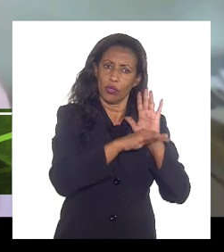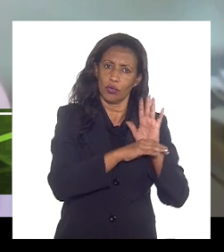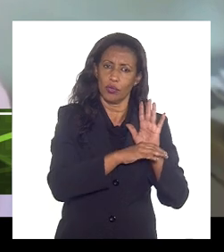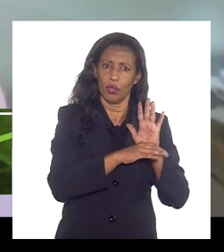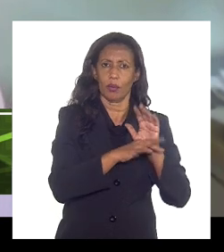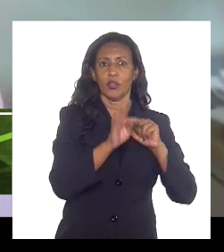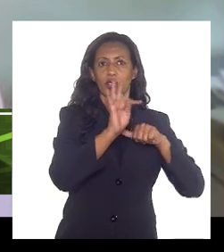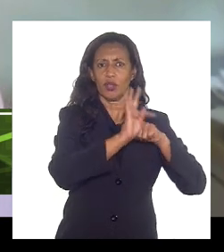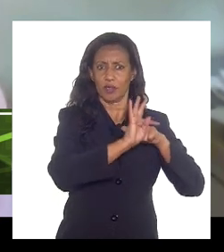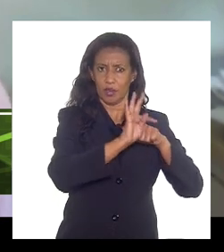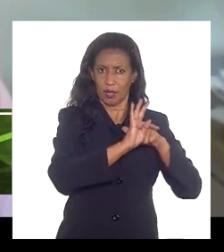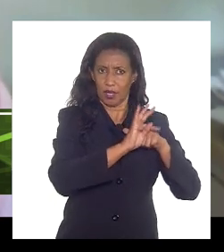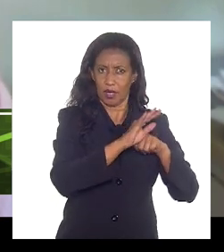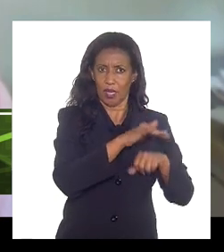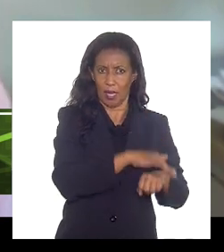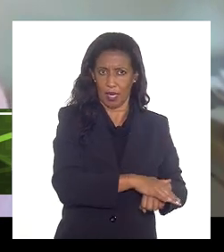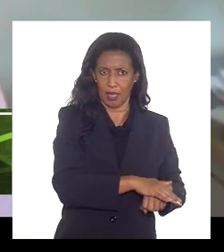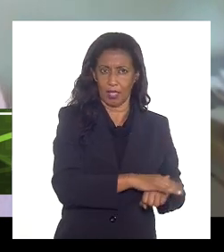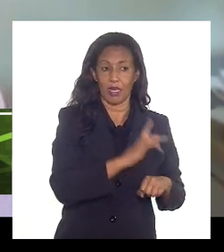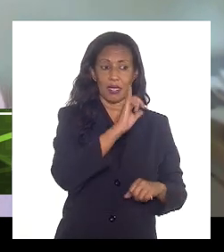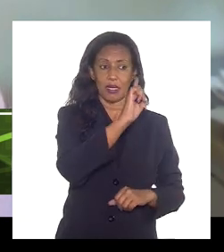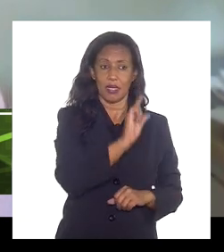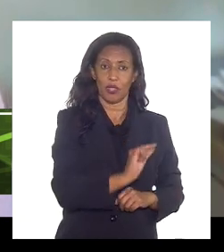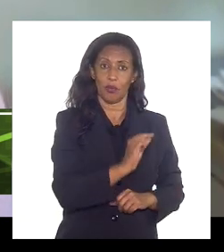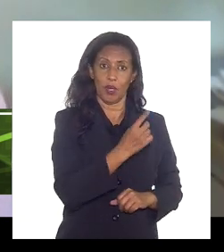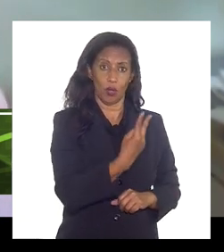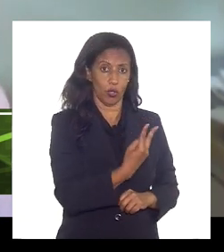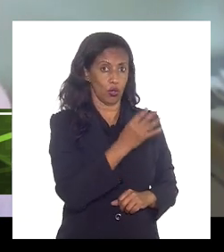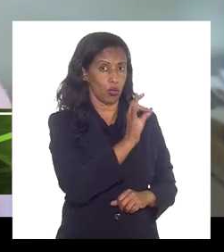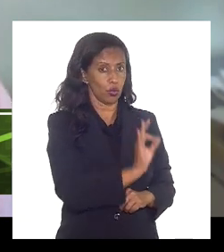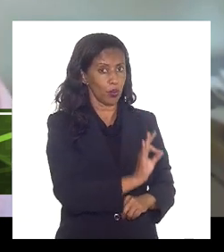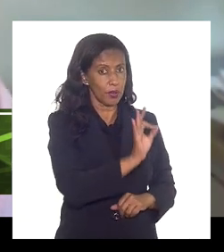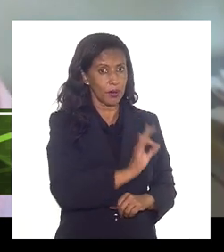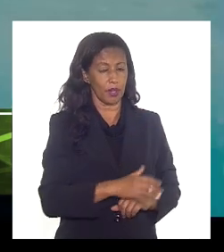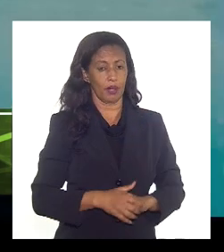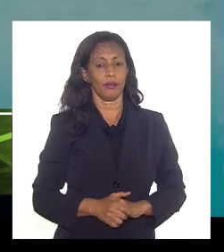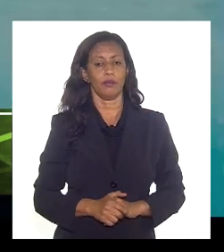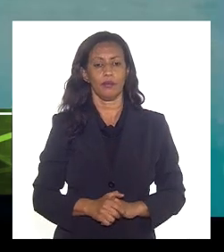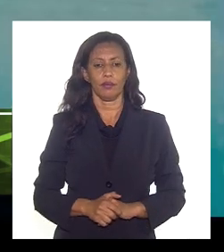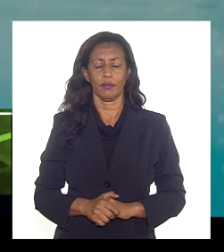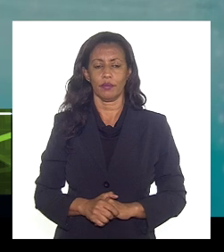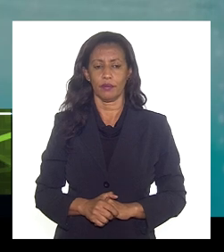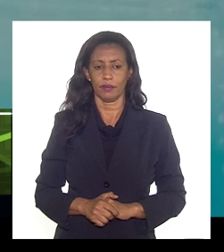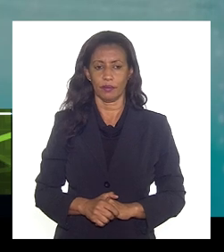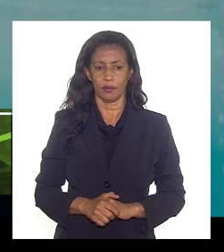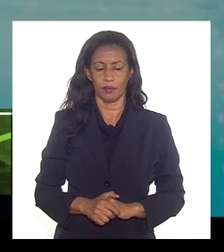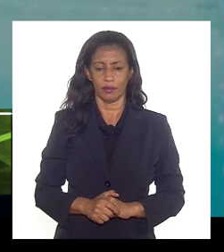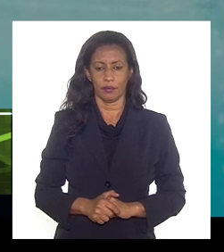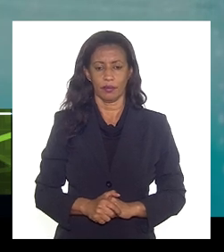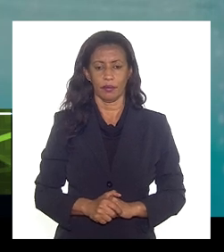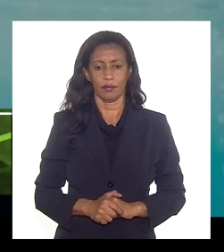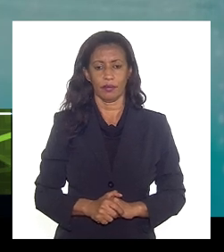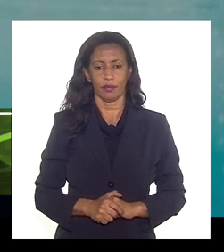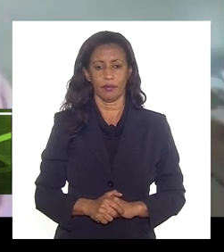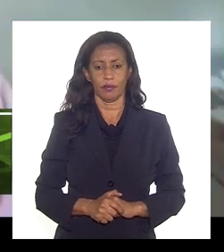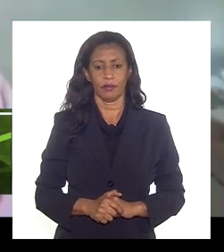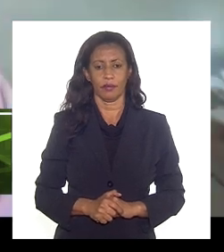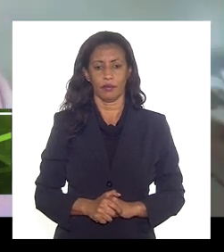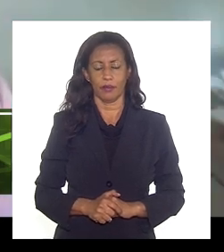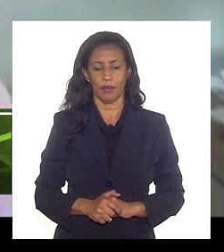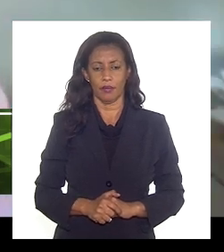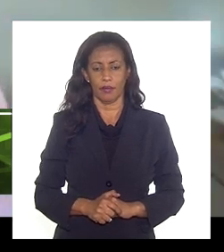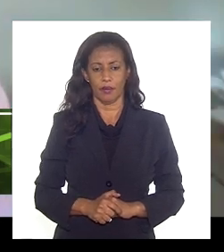que essa seja menor do que dois por cento exatamente dito isso